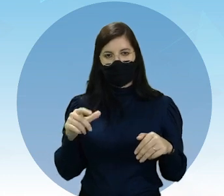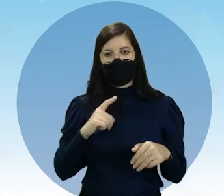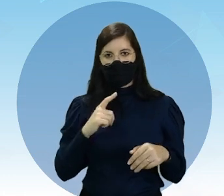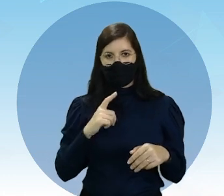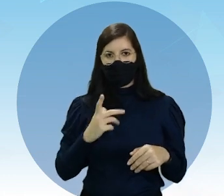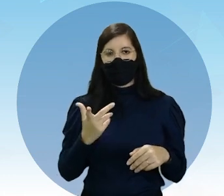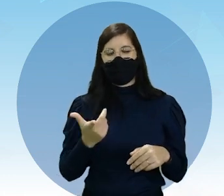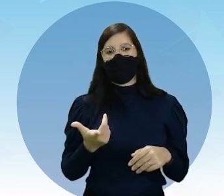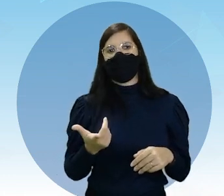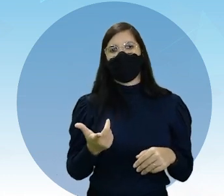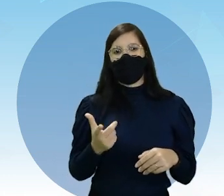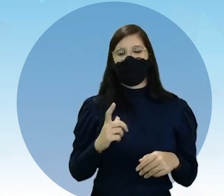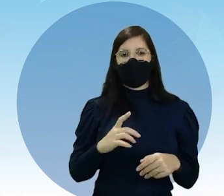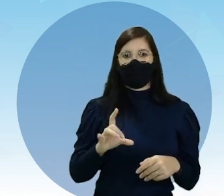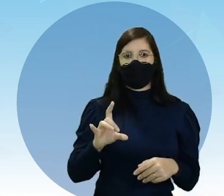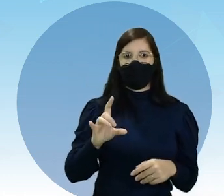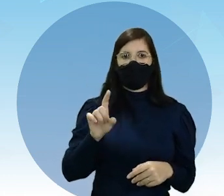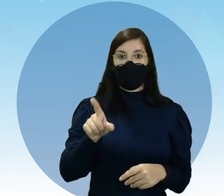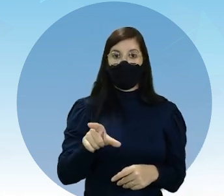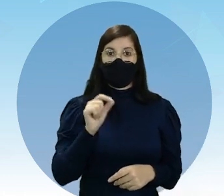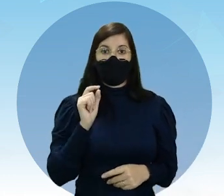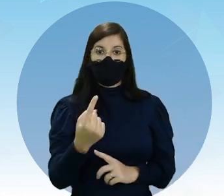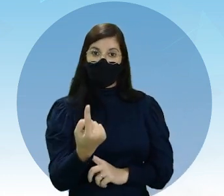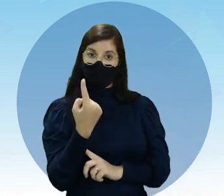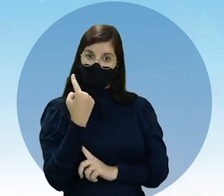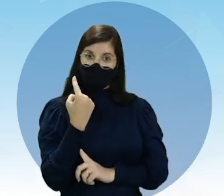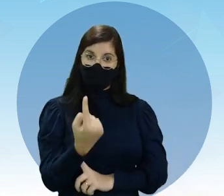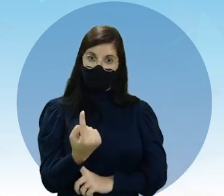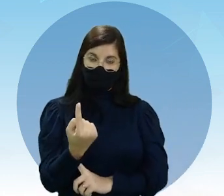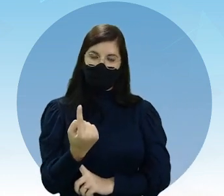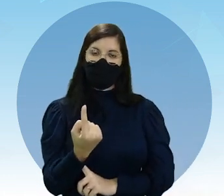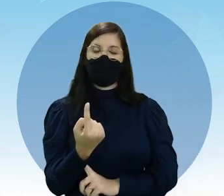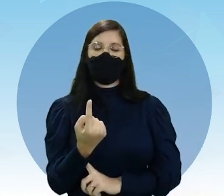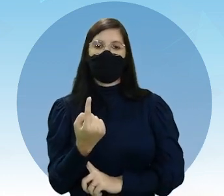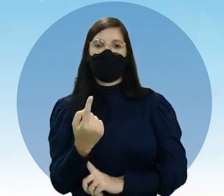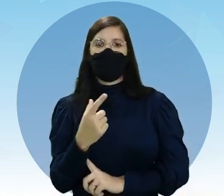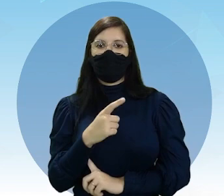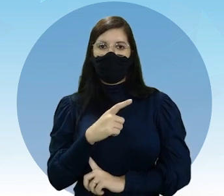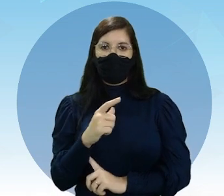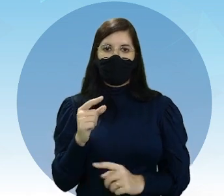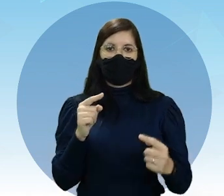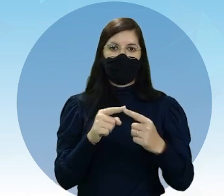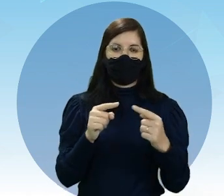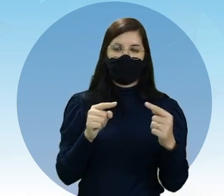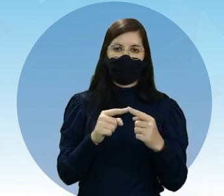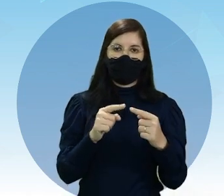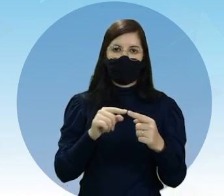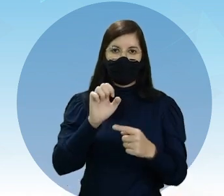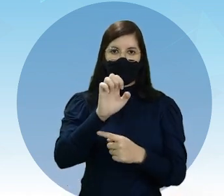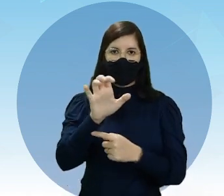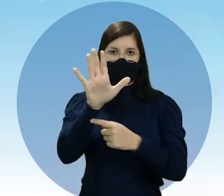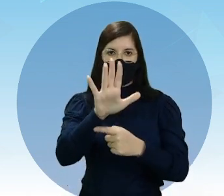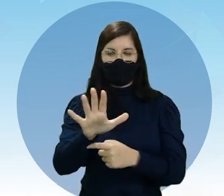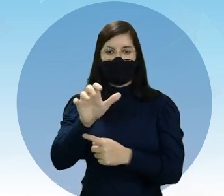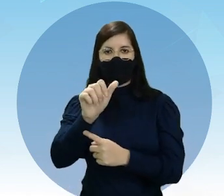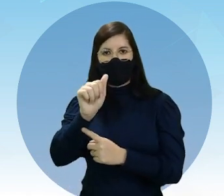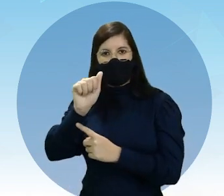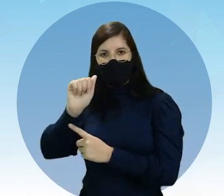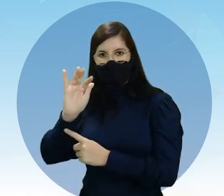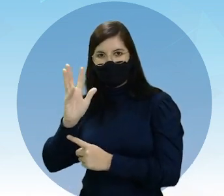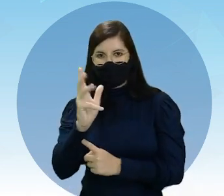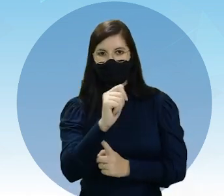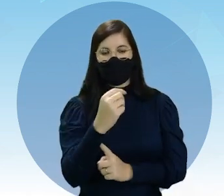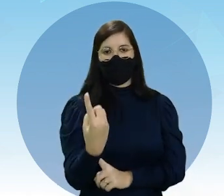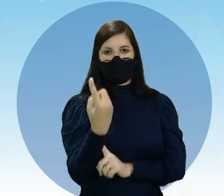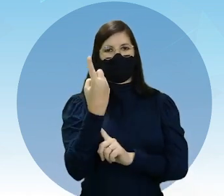Antártida, é um continente, na verdade, que considerado ali a Europa e a Ásia como um